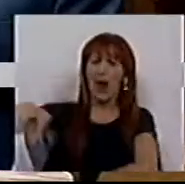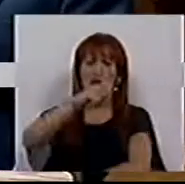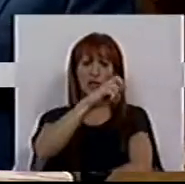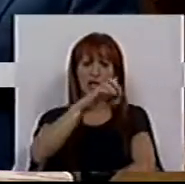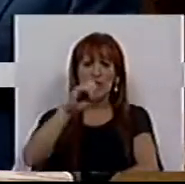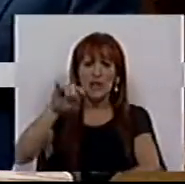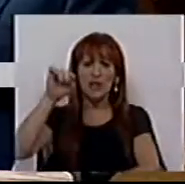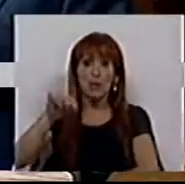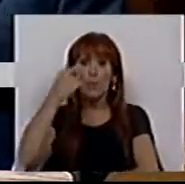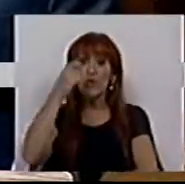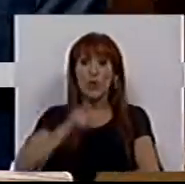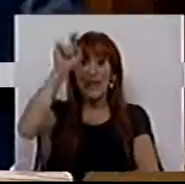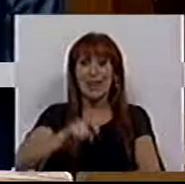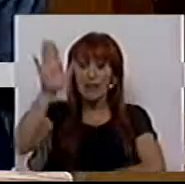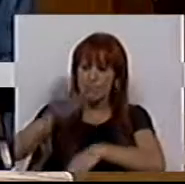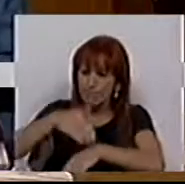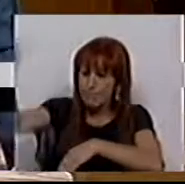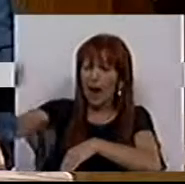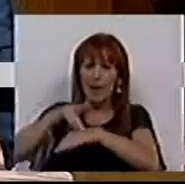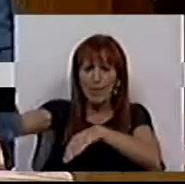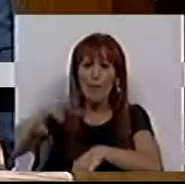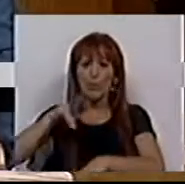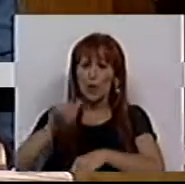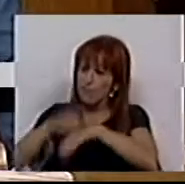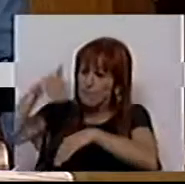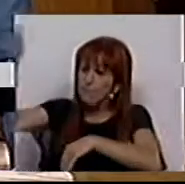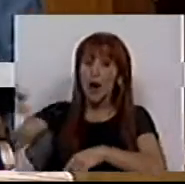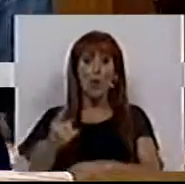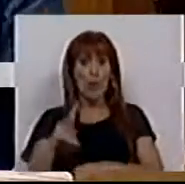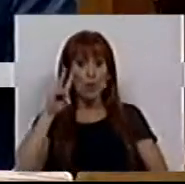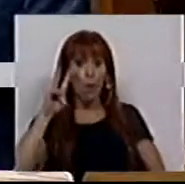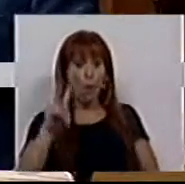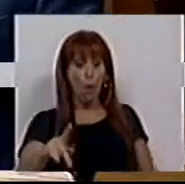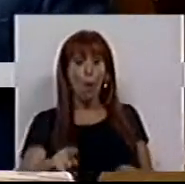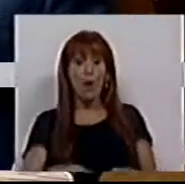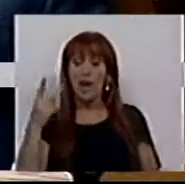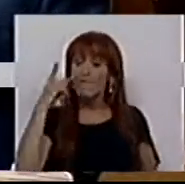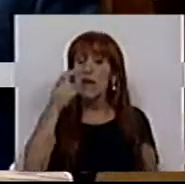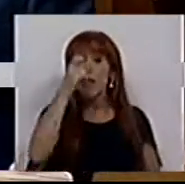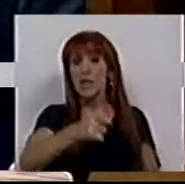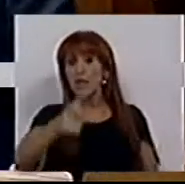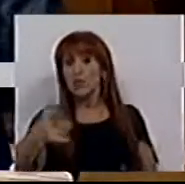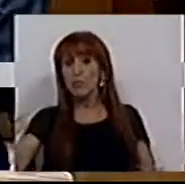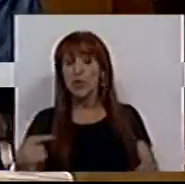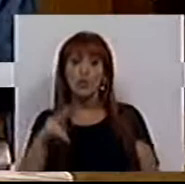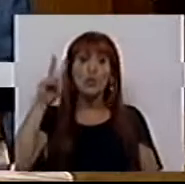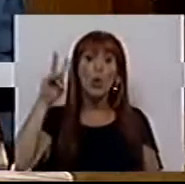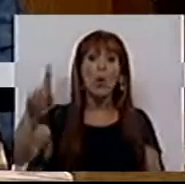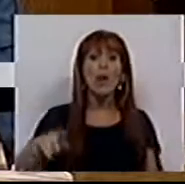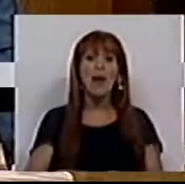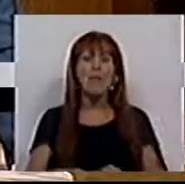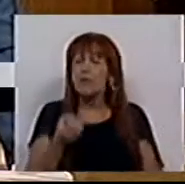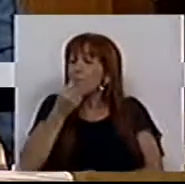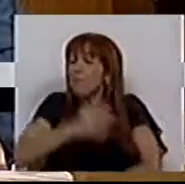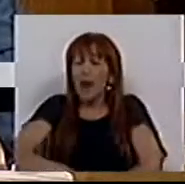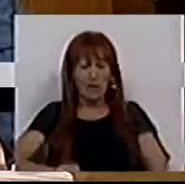300 pessoas por dia que saem do nosso país. Porque quando olhamos para a vida das pessoas, olhamos para